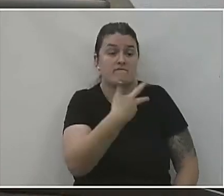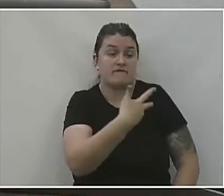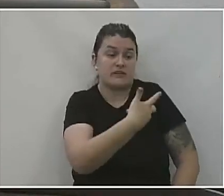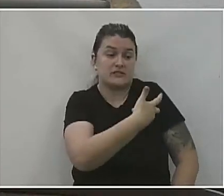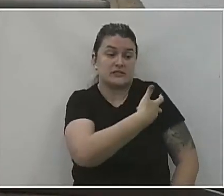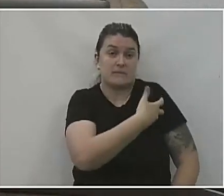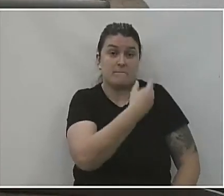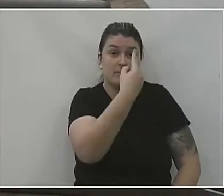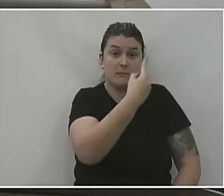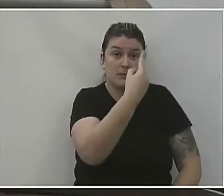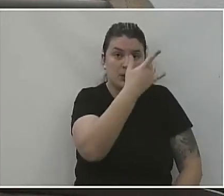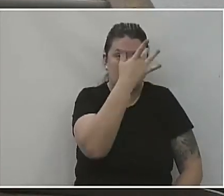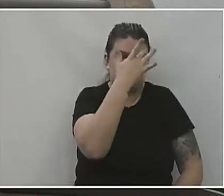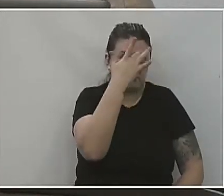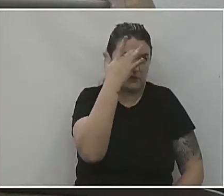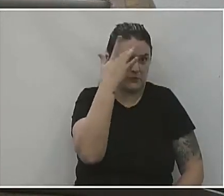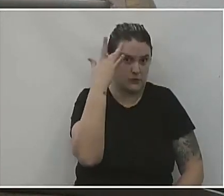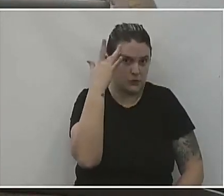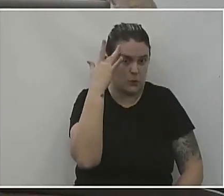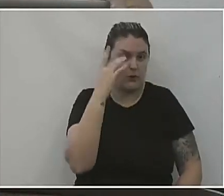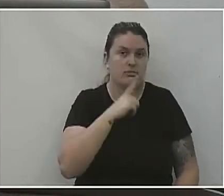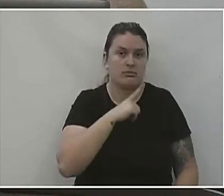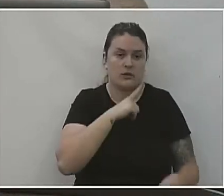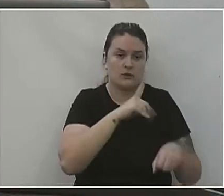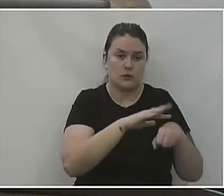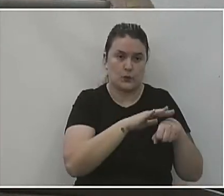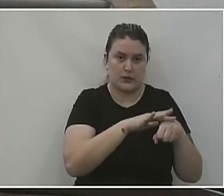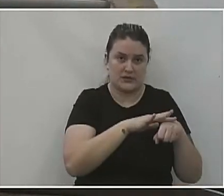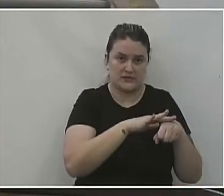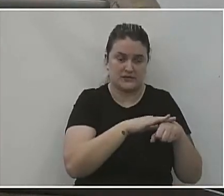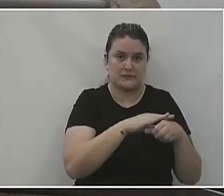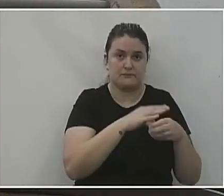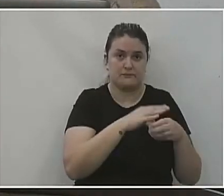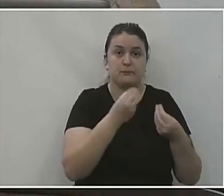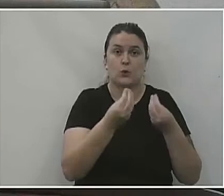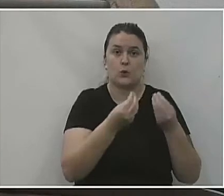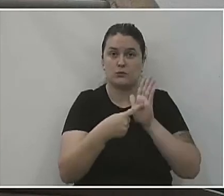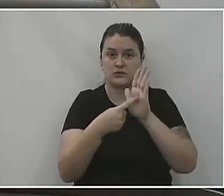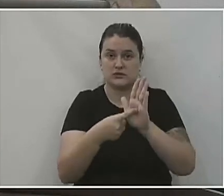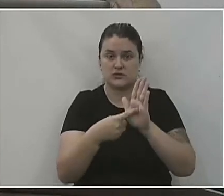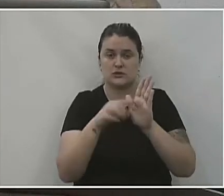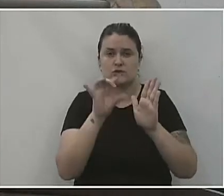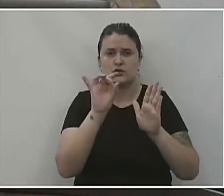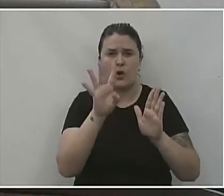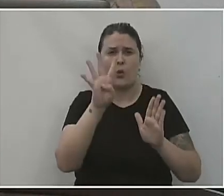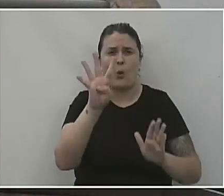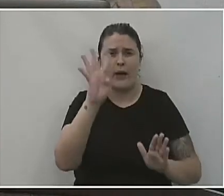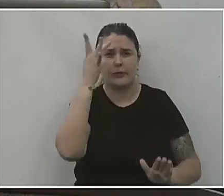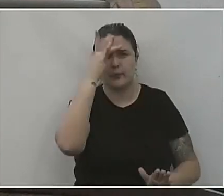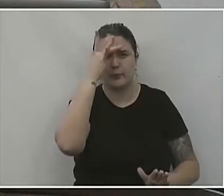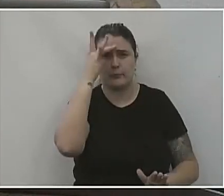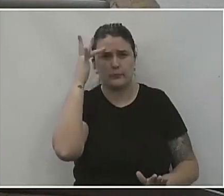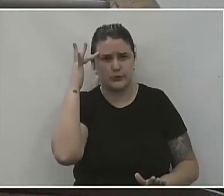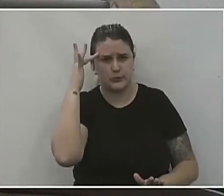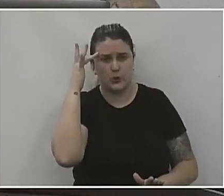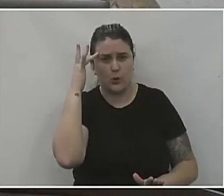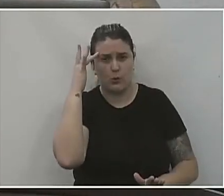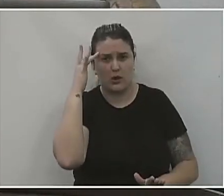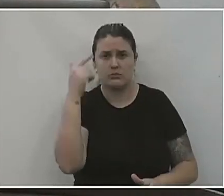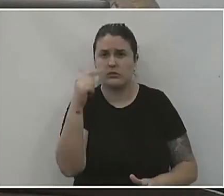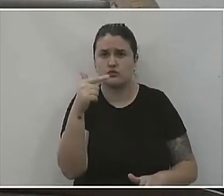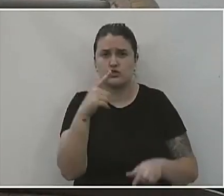primeiramente as pessoas com comorbidade. Como eu mostrei para os senhores, apenas quatro de todos que faleceram não tem